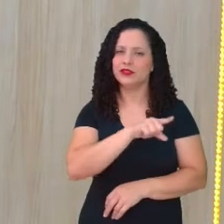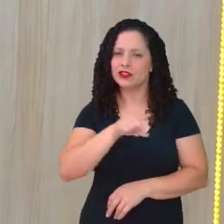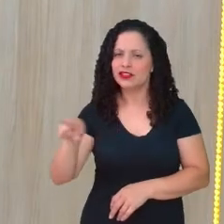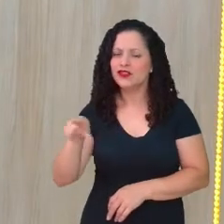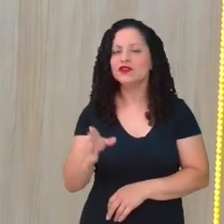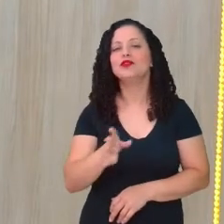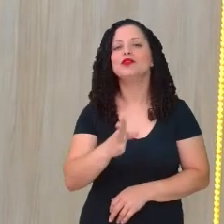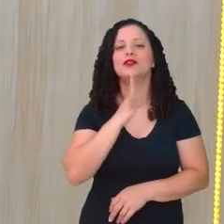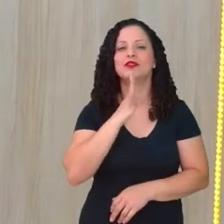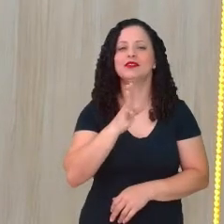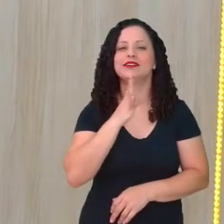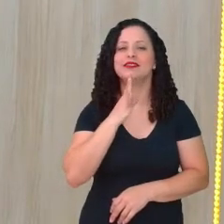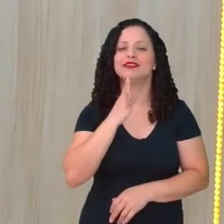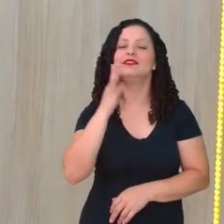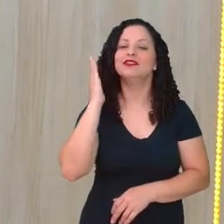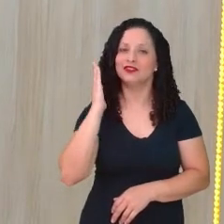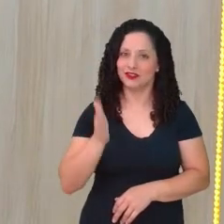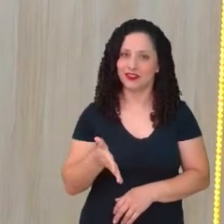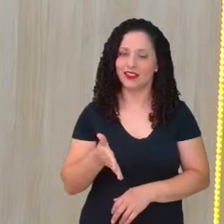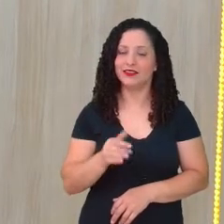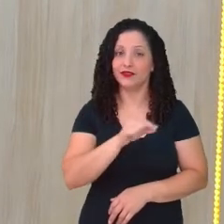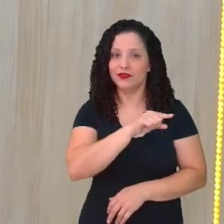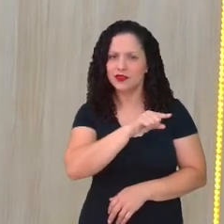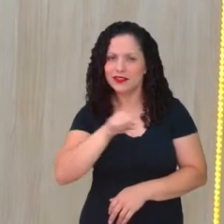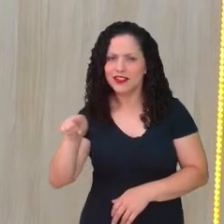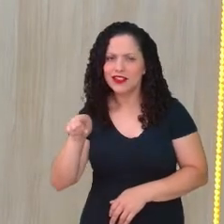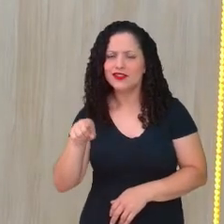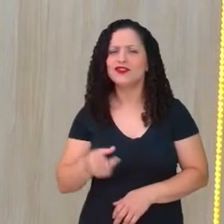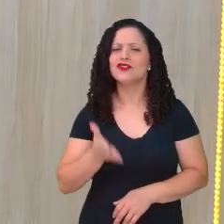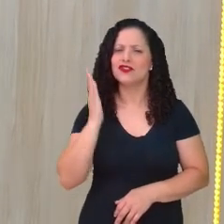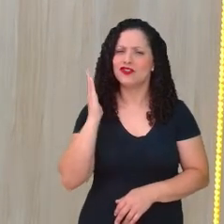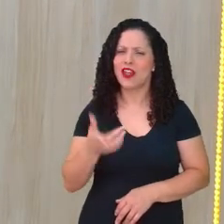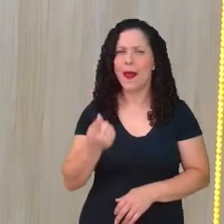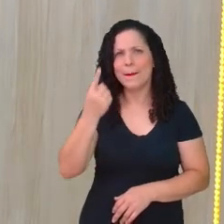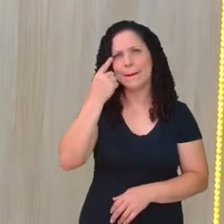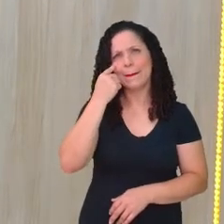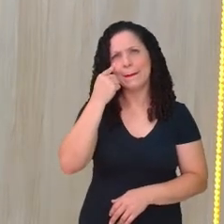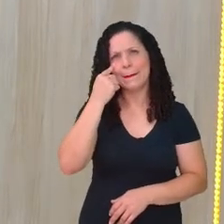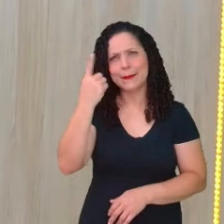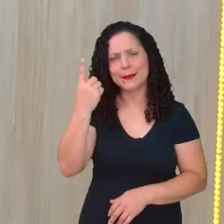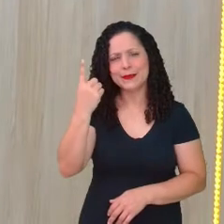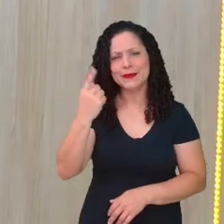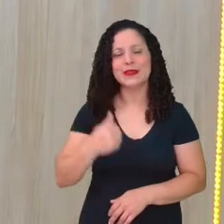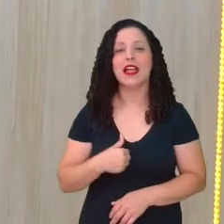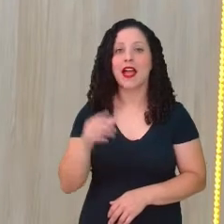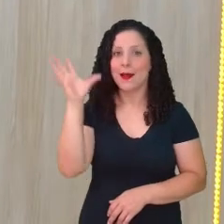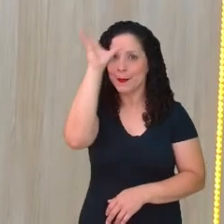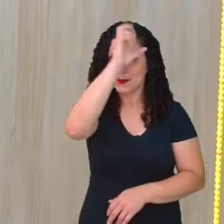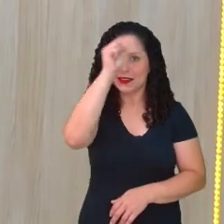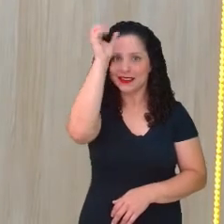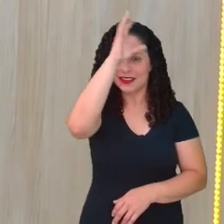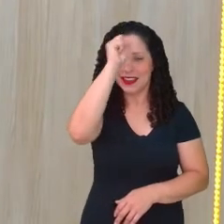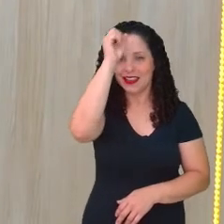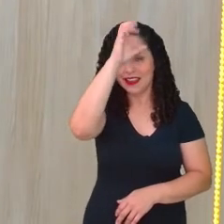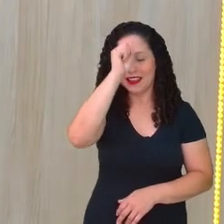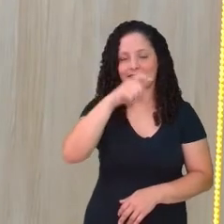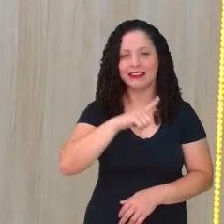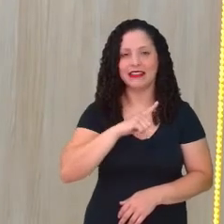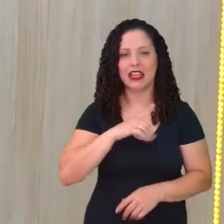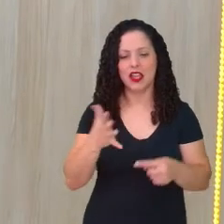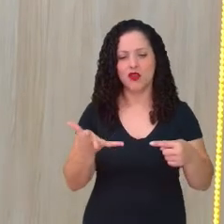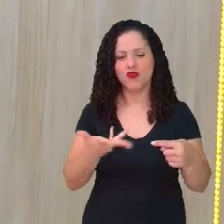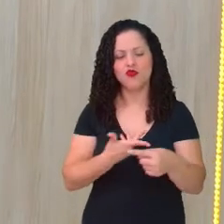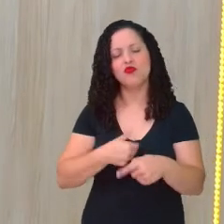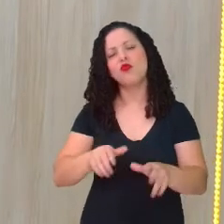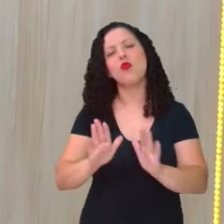ouviram falar sobre ela. Vocês devem estar aprendendo, não é? Com seus livros, se